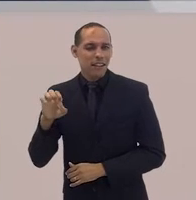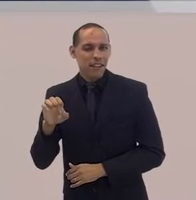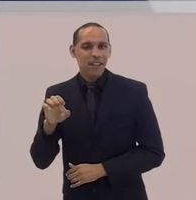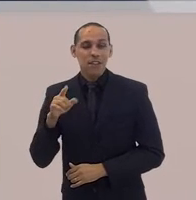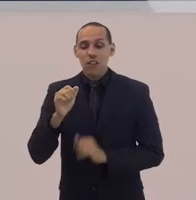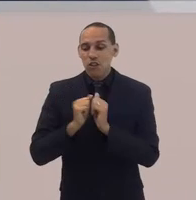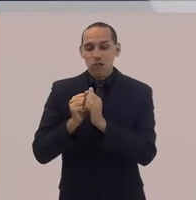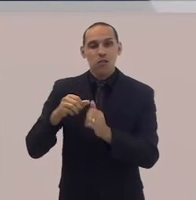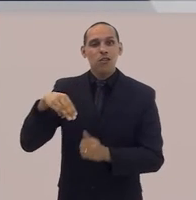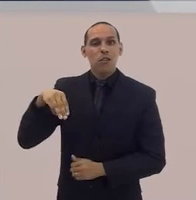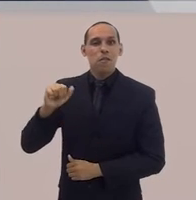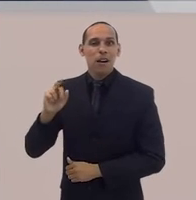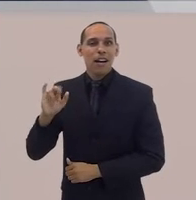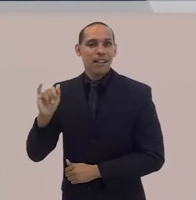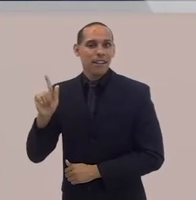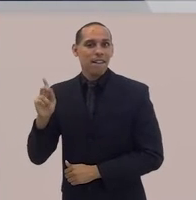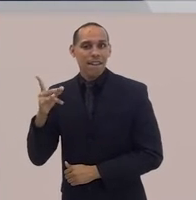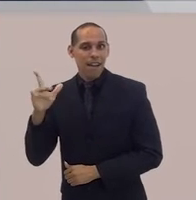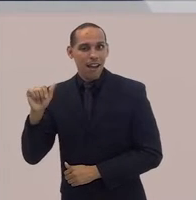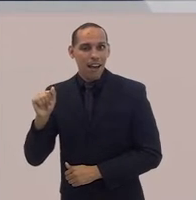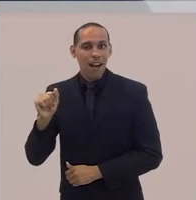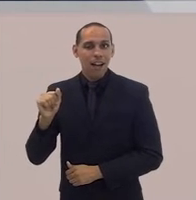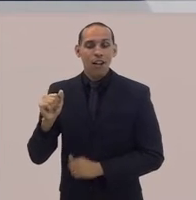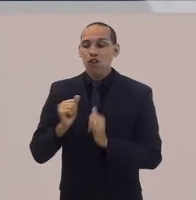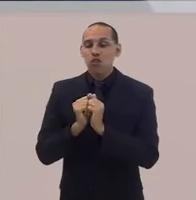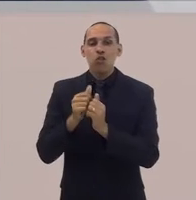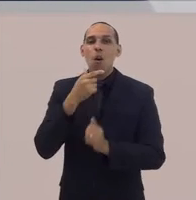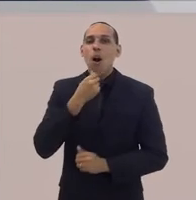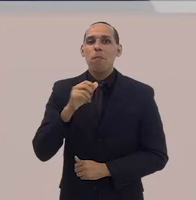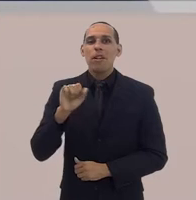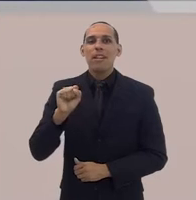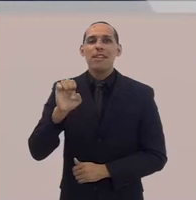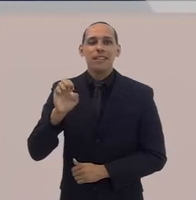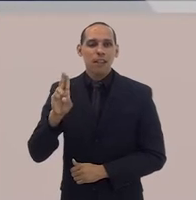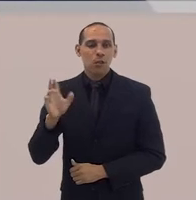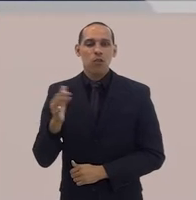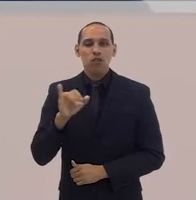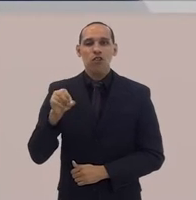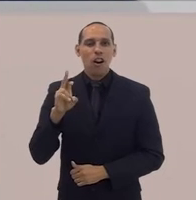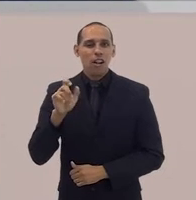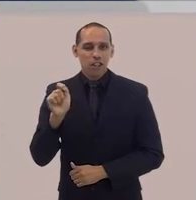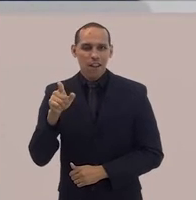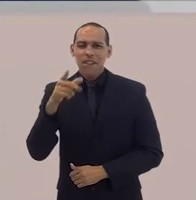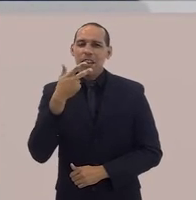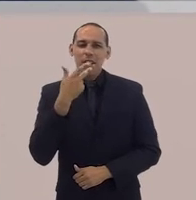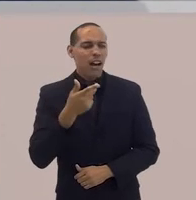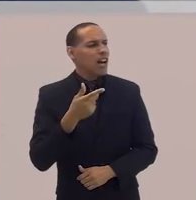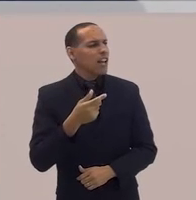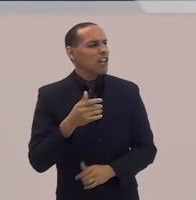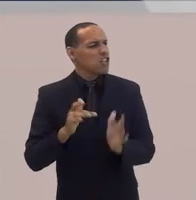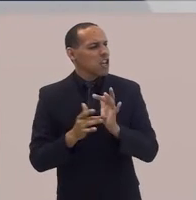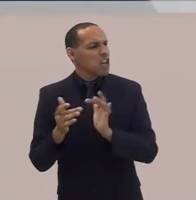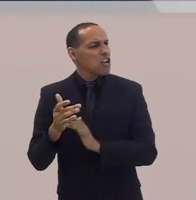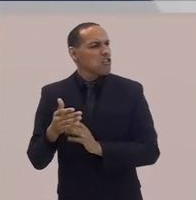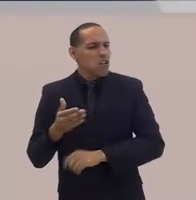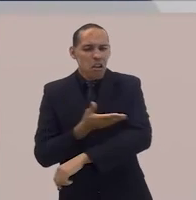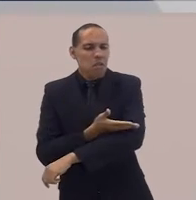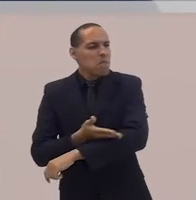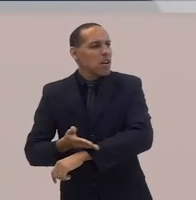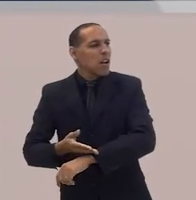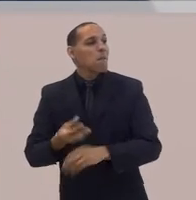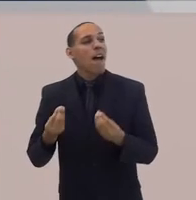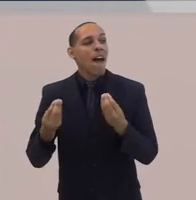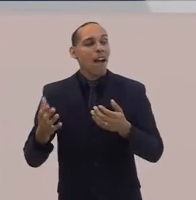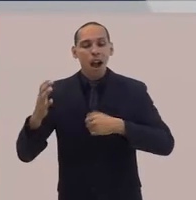Que foi interpretado pelo seu Jorge e o seu personagem diz o Jesus Branco foi para justificar a